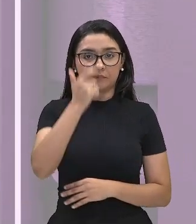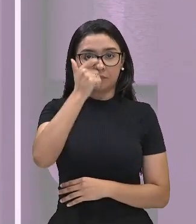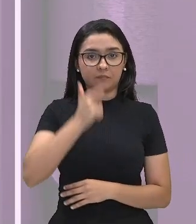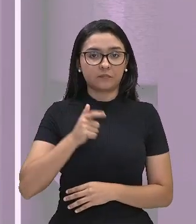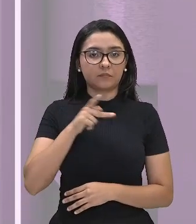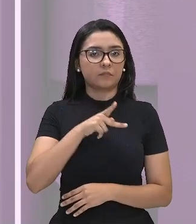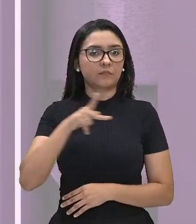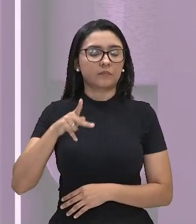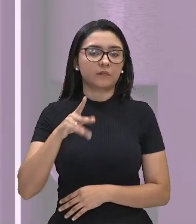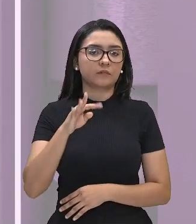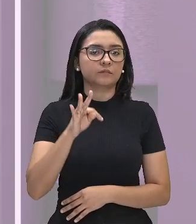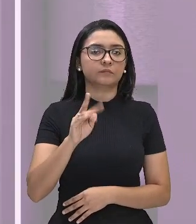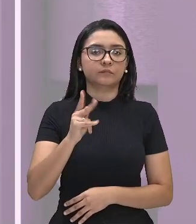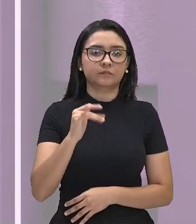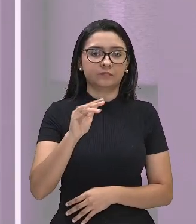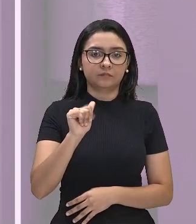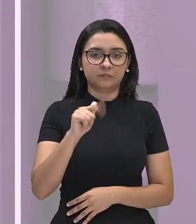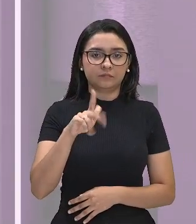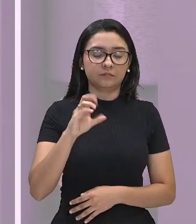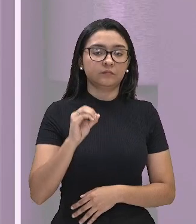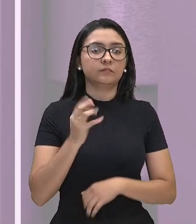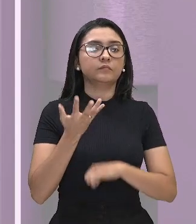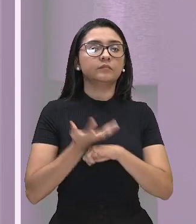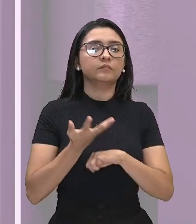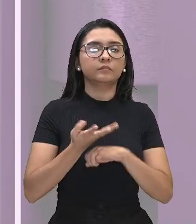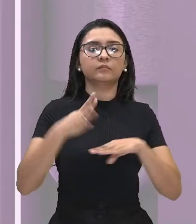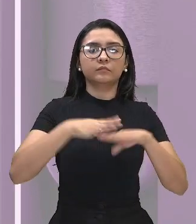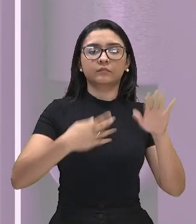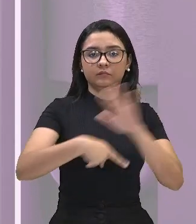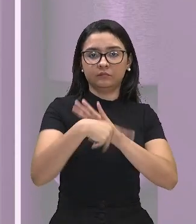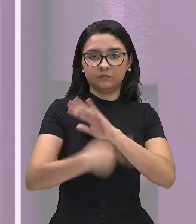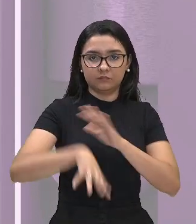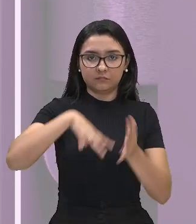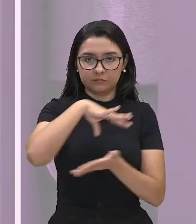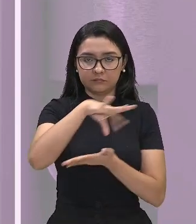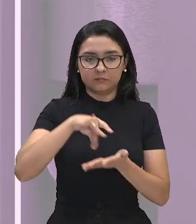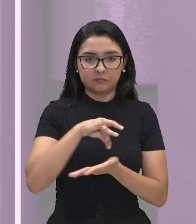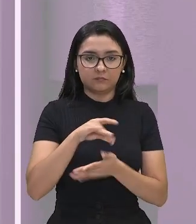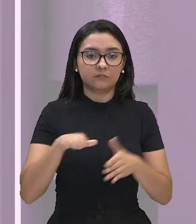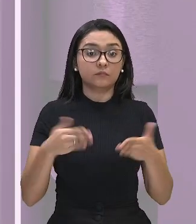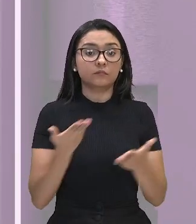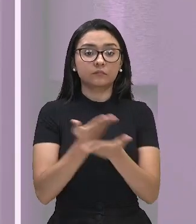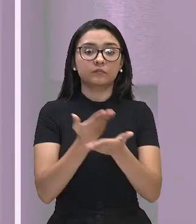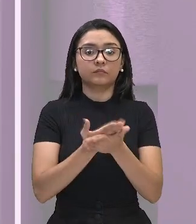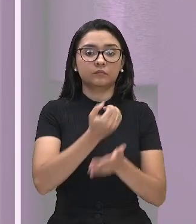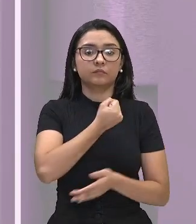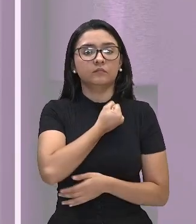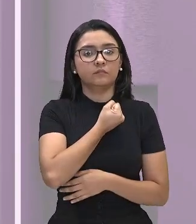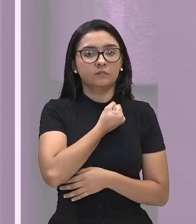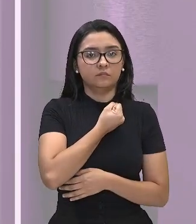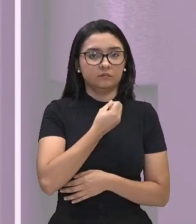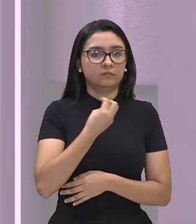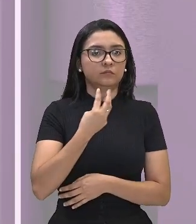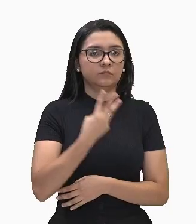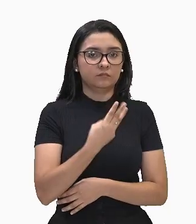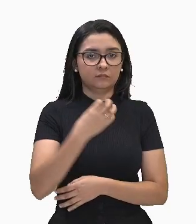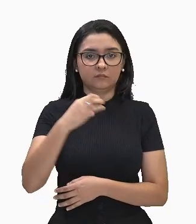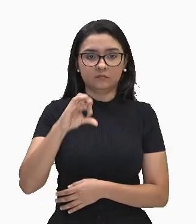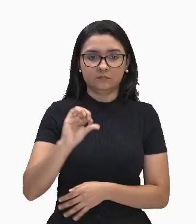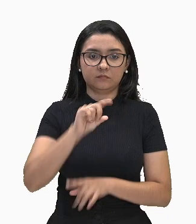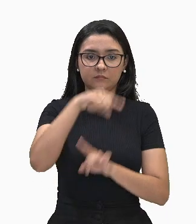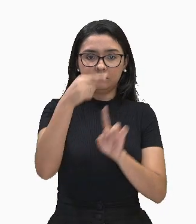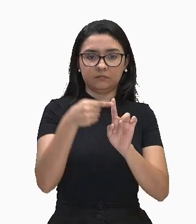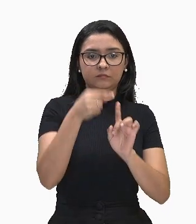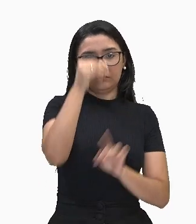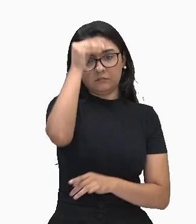o professor Tiago Silva, professor de matemática aqui do Centro de Mídias e esta é a nossa aula de número 39 que tem como